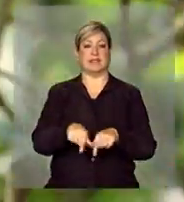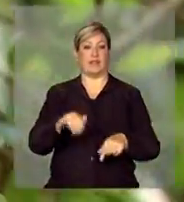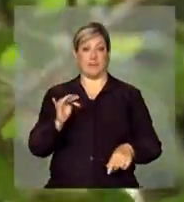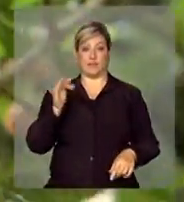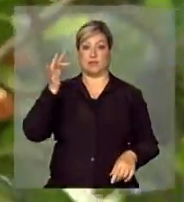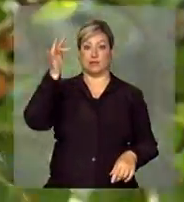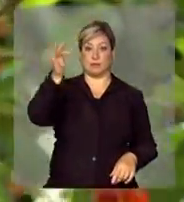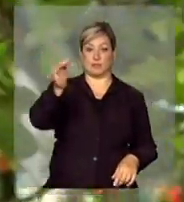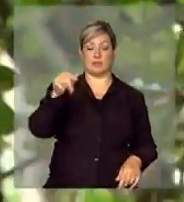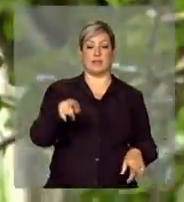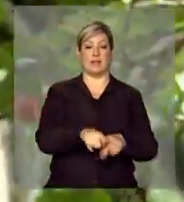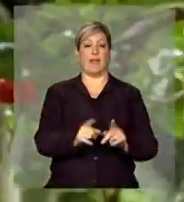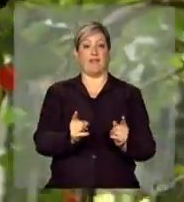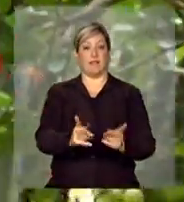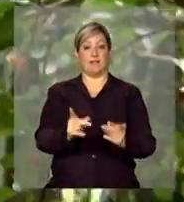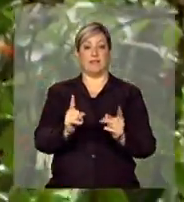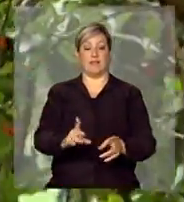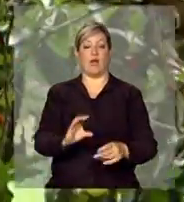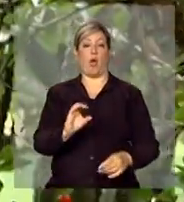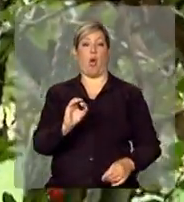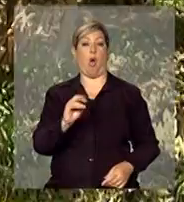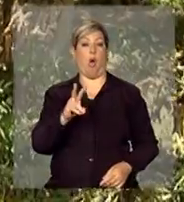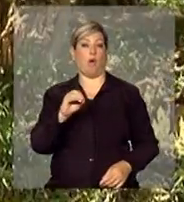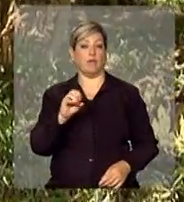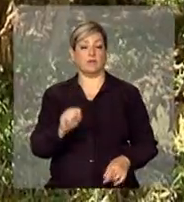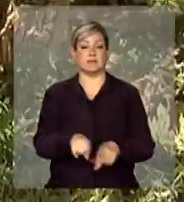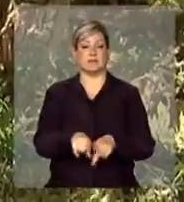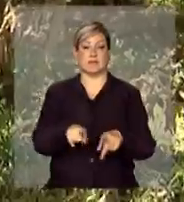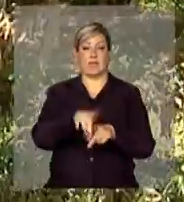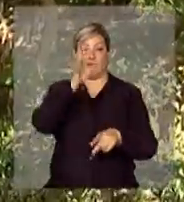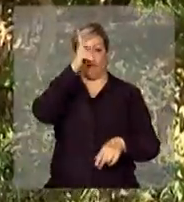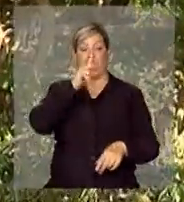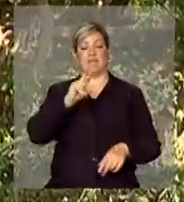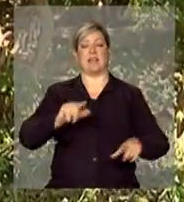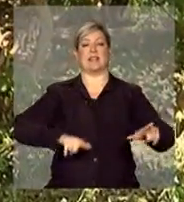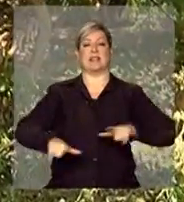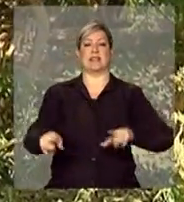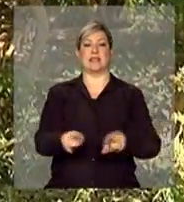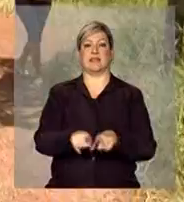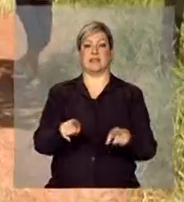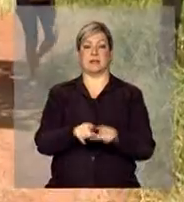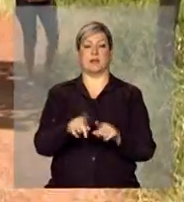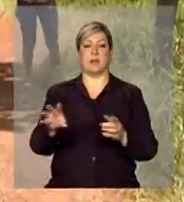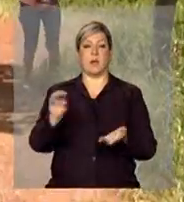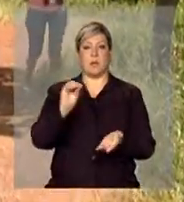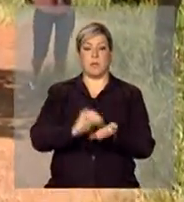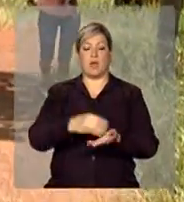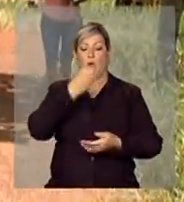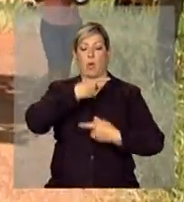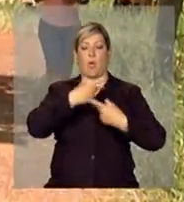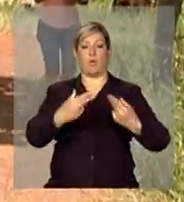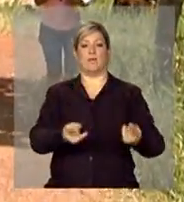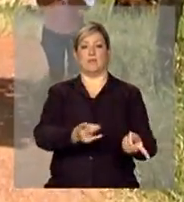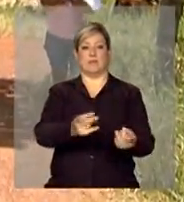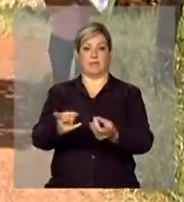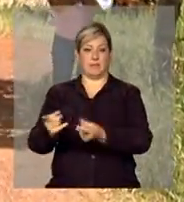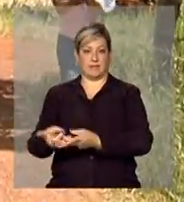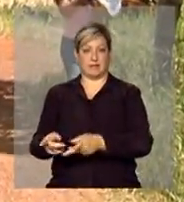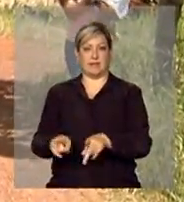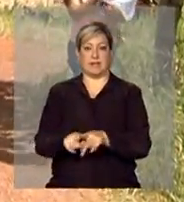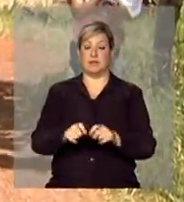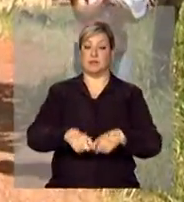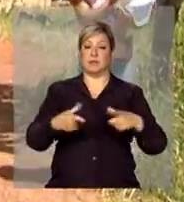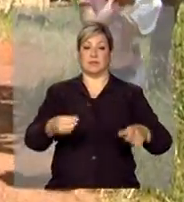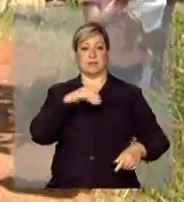futuro, além de vender ovos e frangos, vai trabalhar também para colocar frutas no mercado e